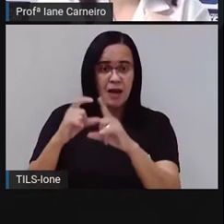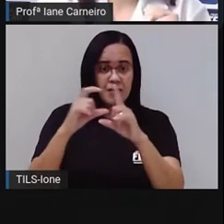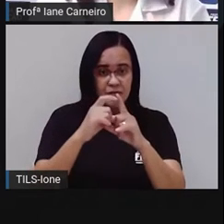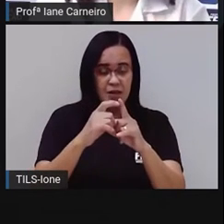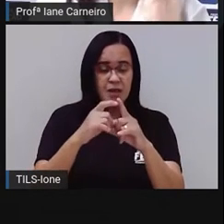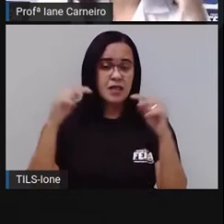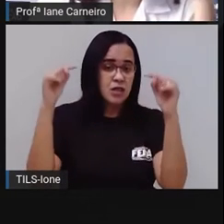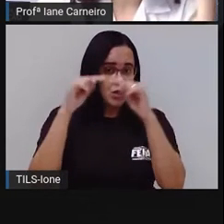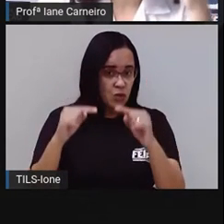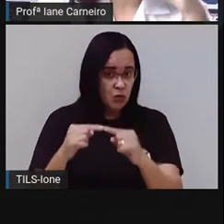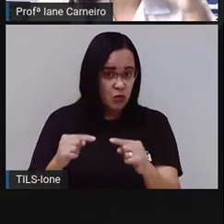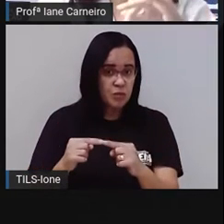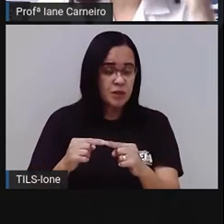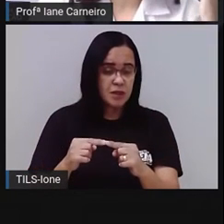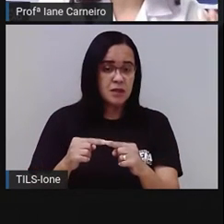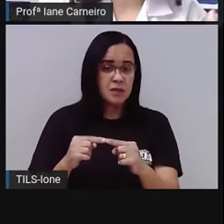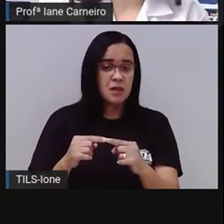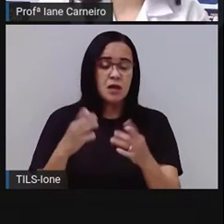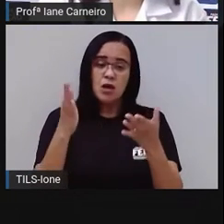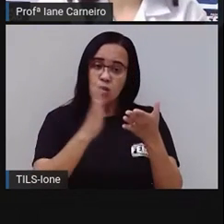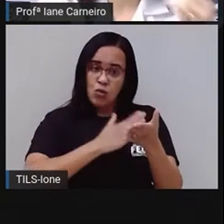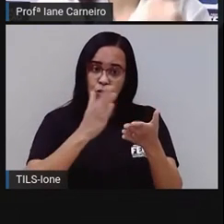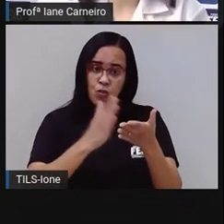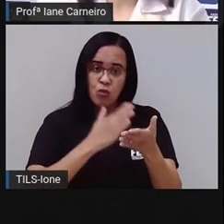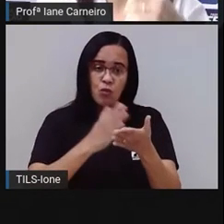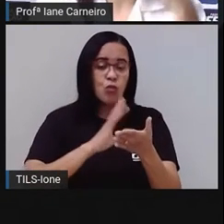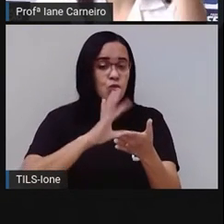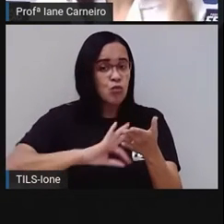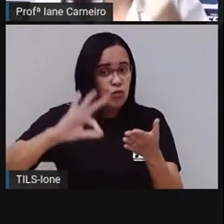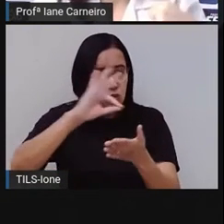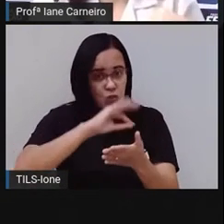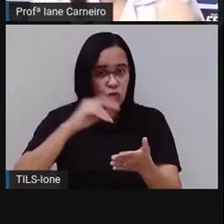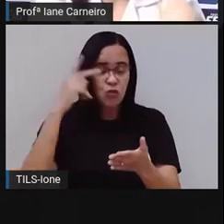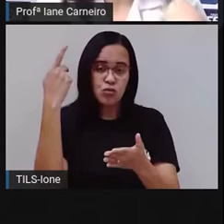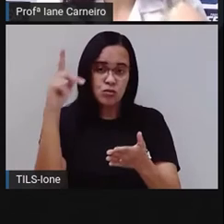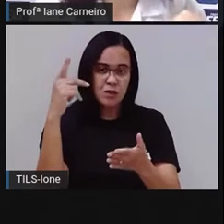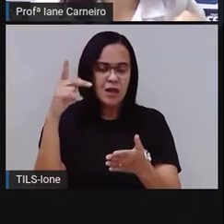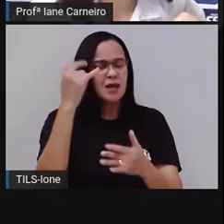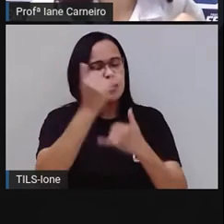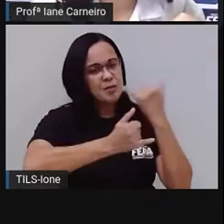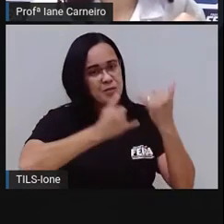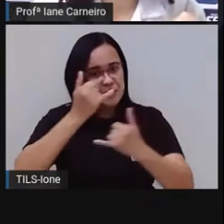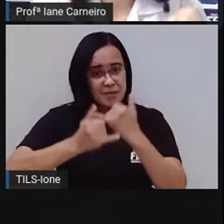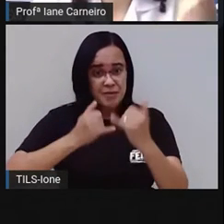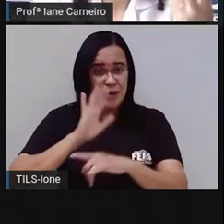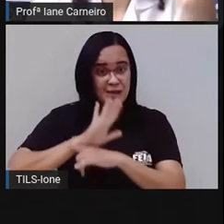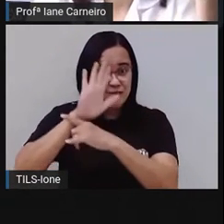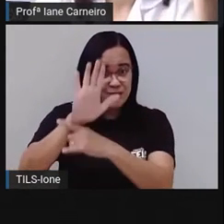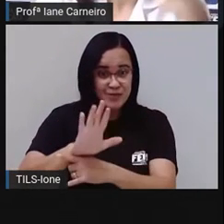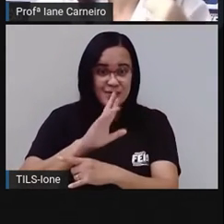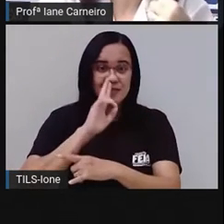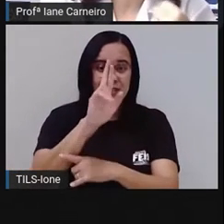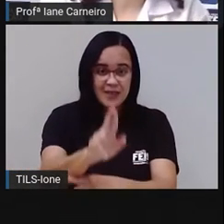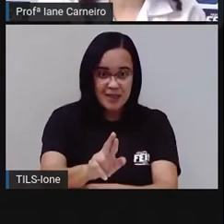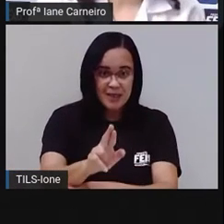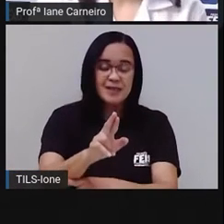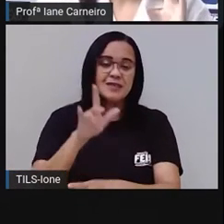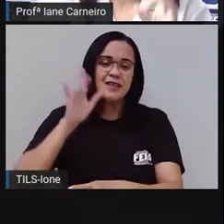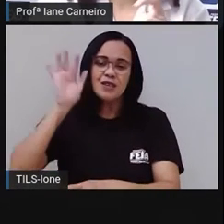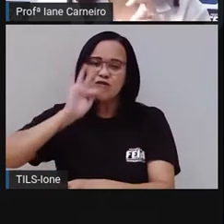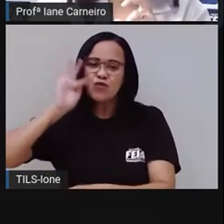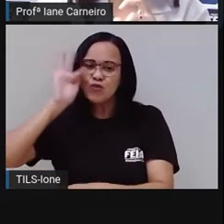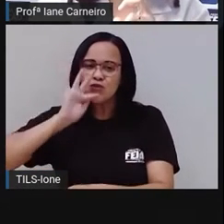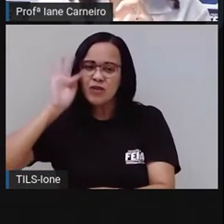Sombra, ele veio brincando com as rimas de uma forma que ajudasse a gente a encontrar a resposta, né? Que fosse as frutas.